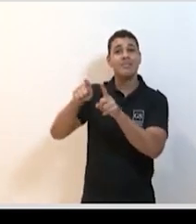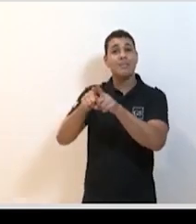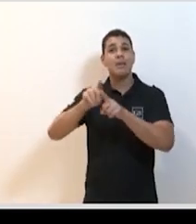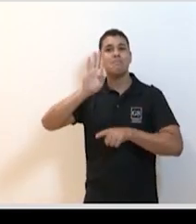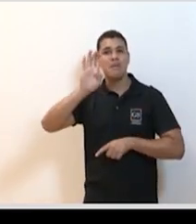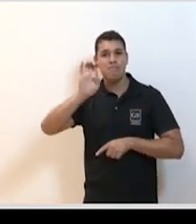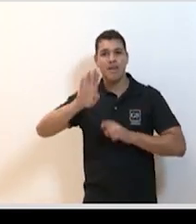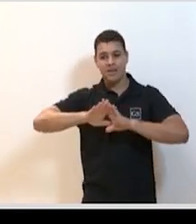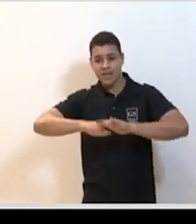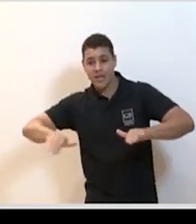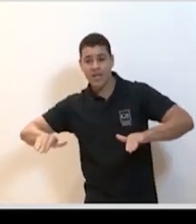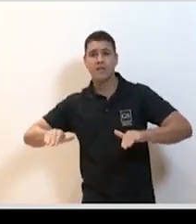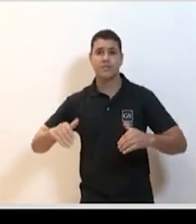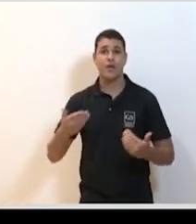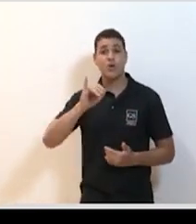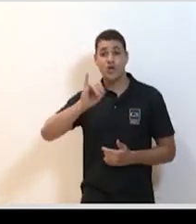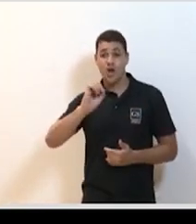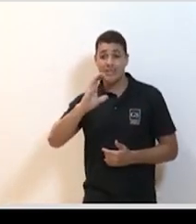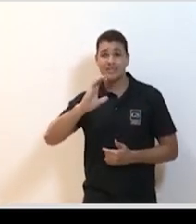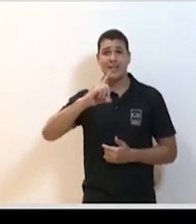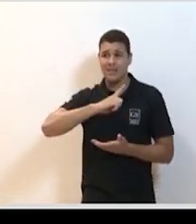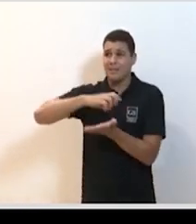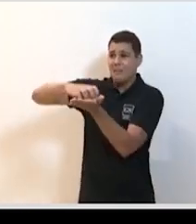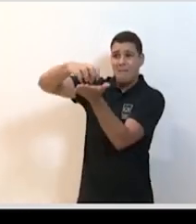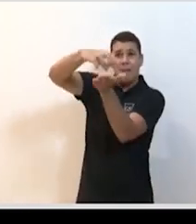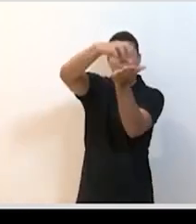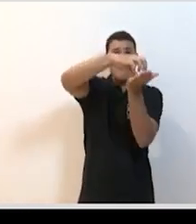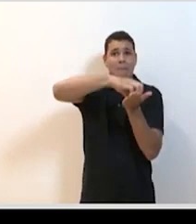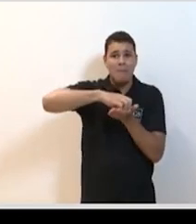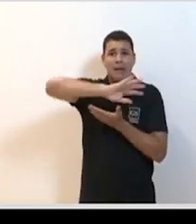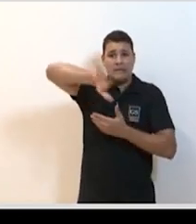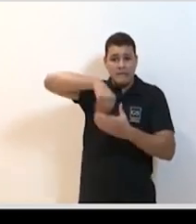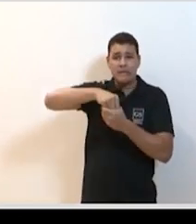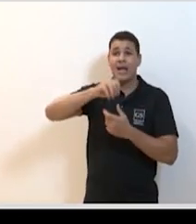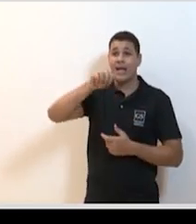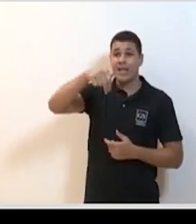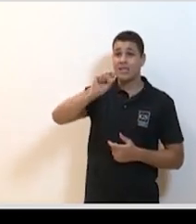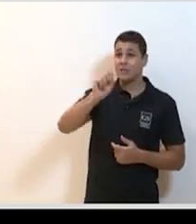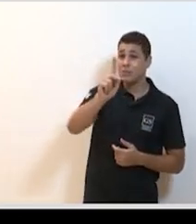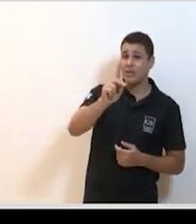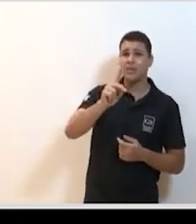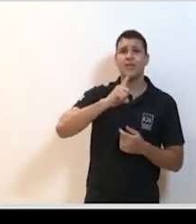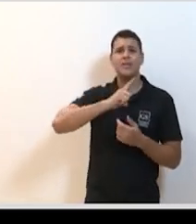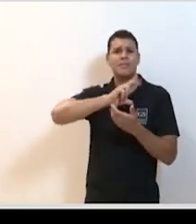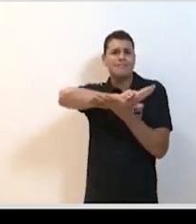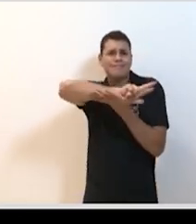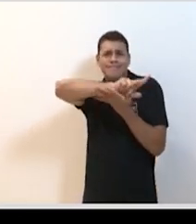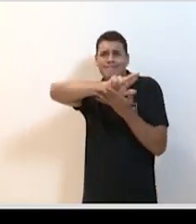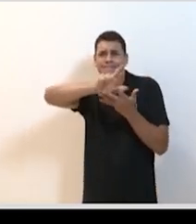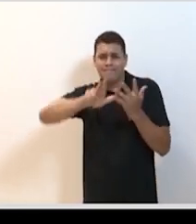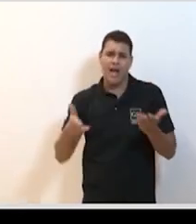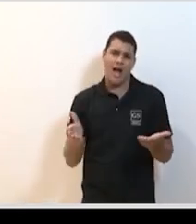o IOC enfim é difícil falar porque na verdade são todas as unidades a ENSP algumas são mais visíveis em alguns